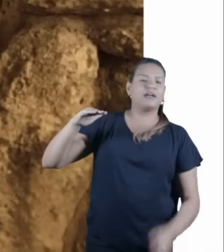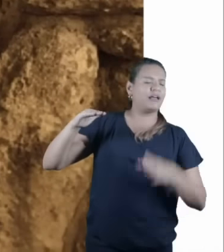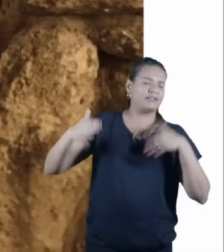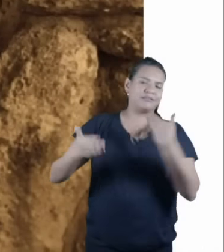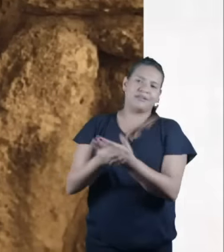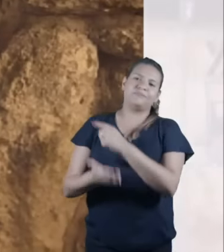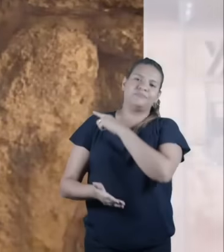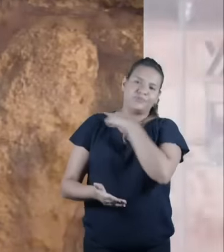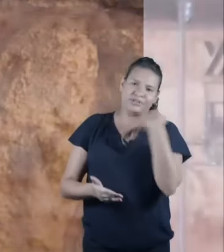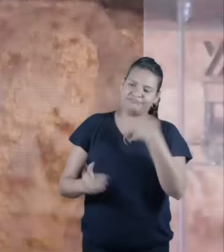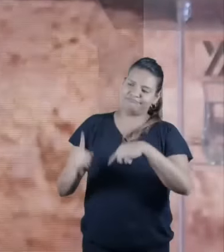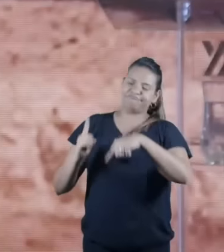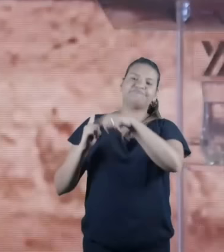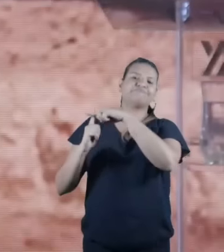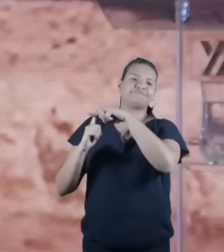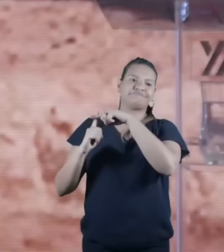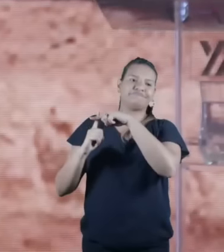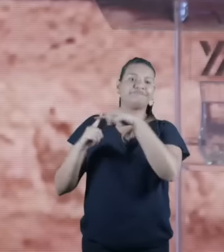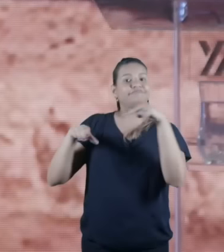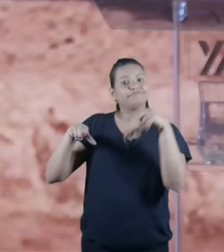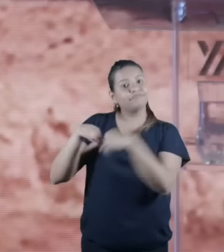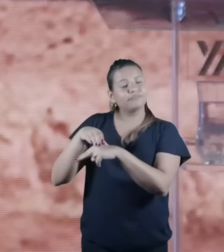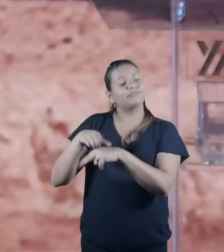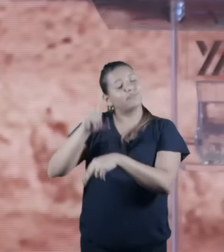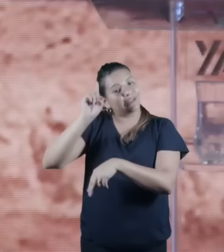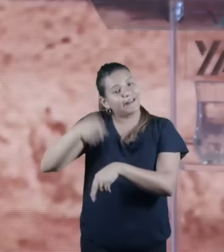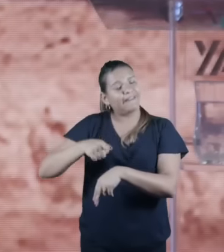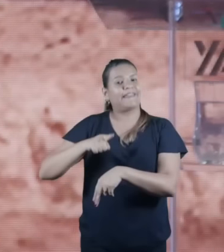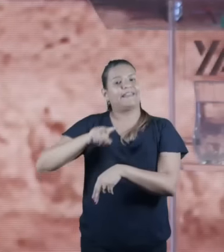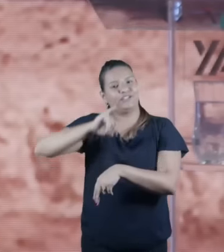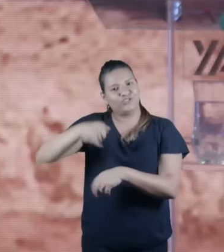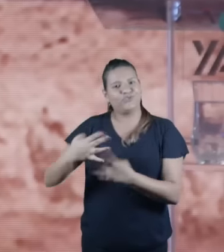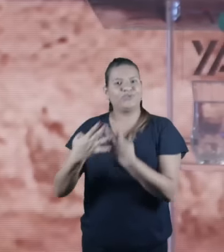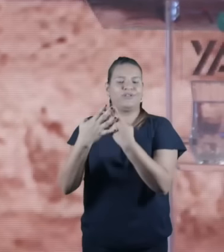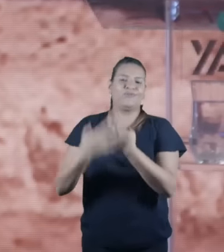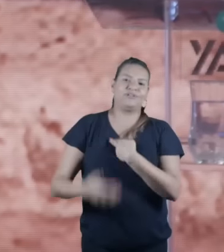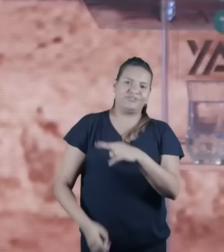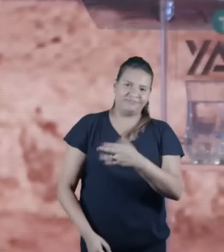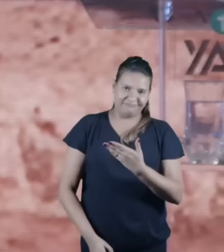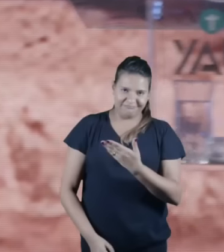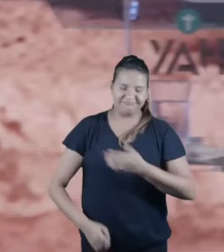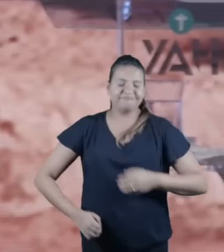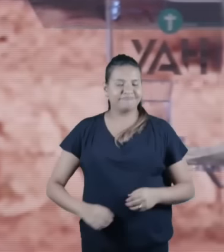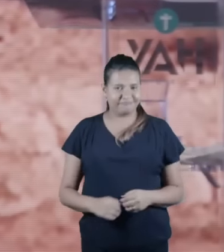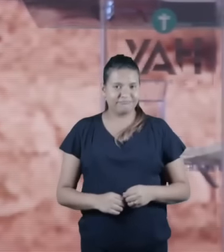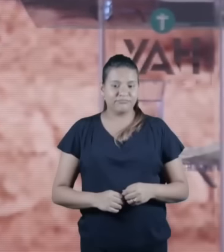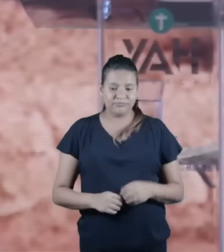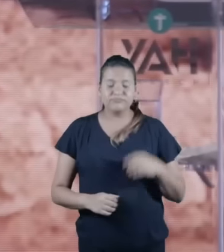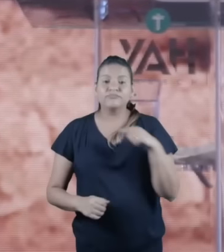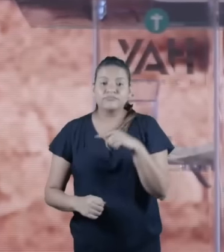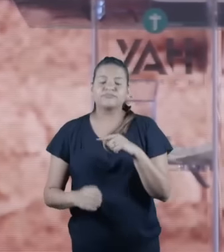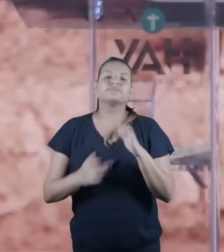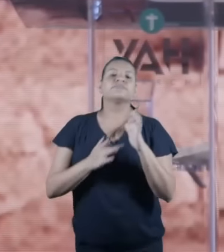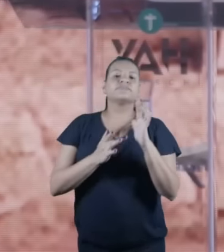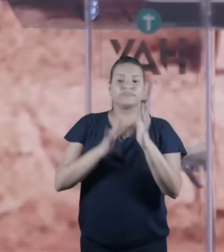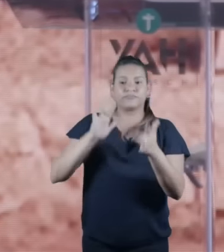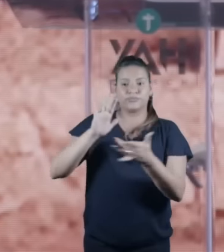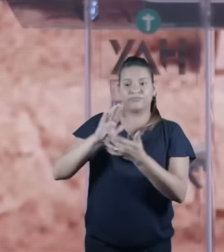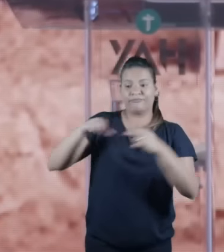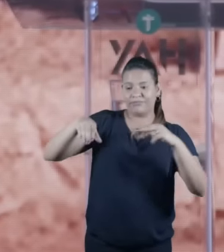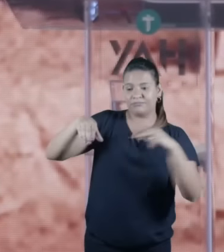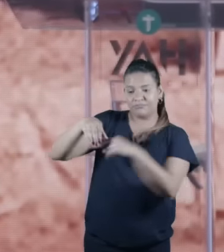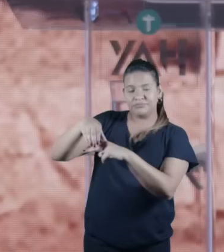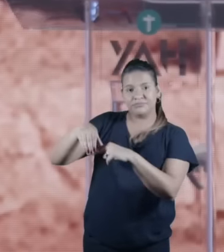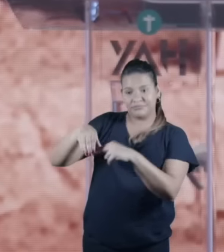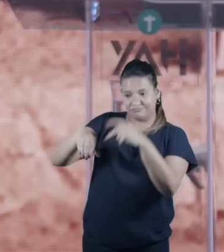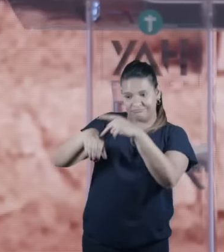Jesus foi sepultado num sepulcro super tradicional judaico os judeus naquela época eram sepultados de duas maneiras a